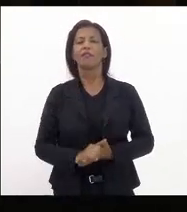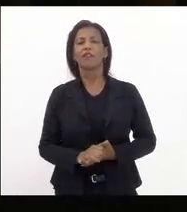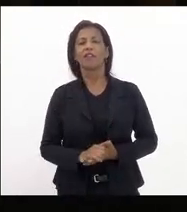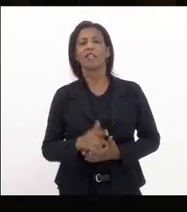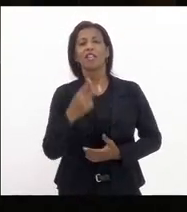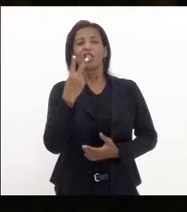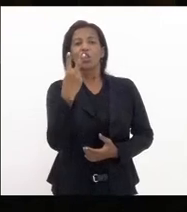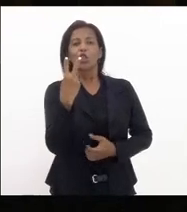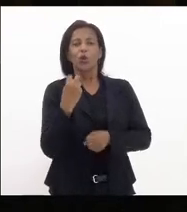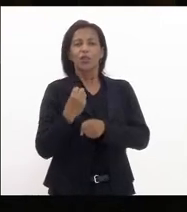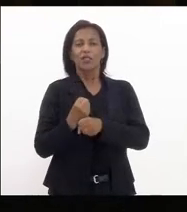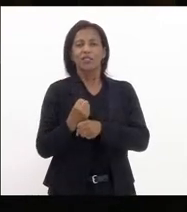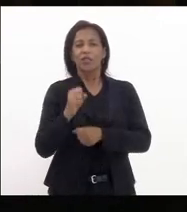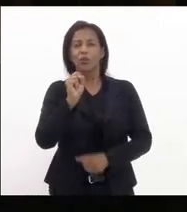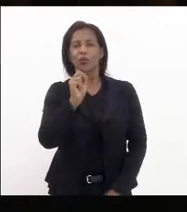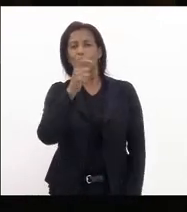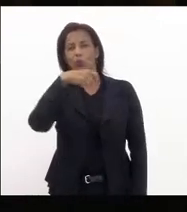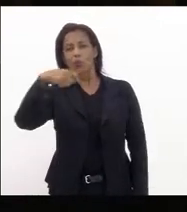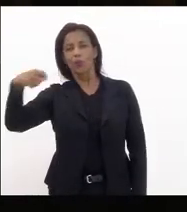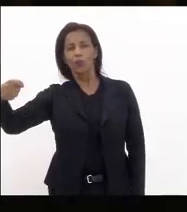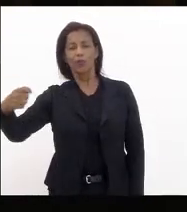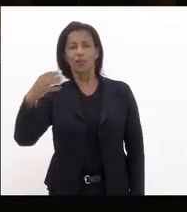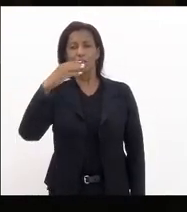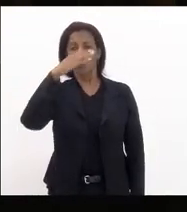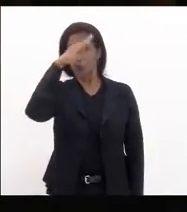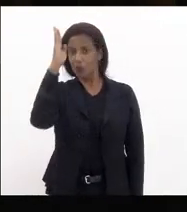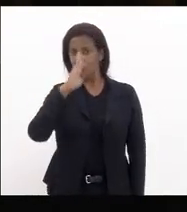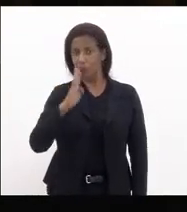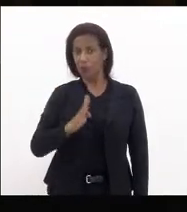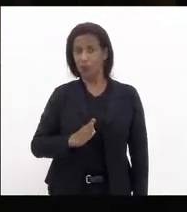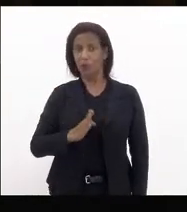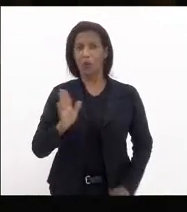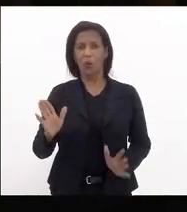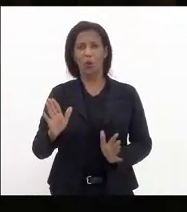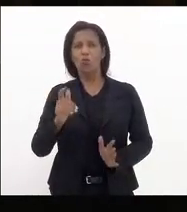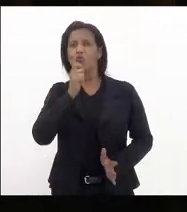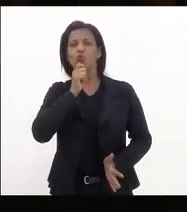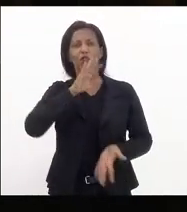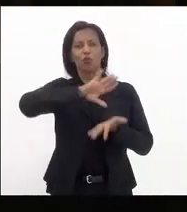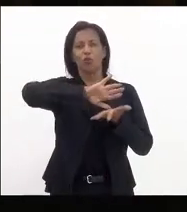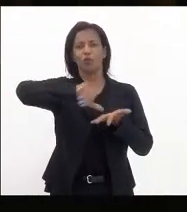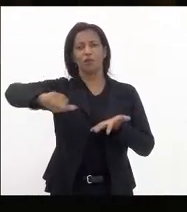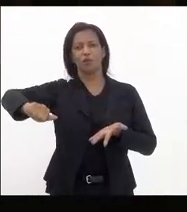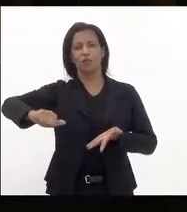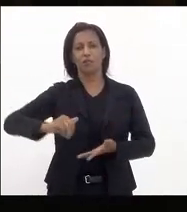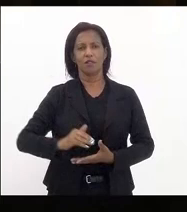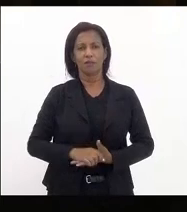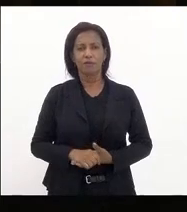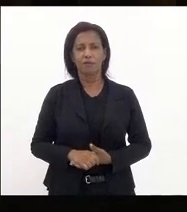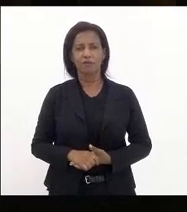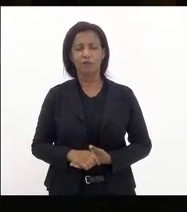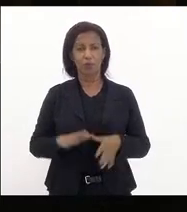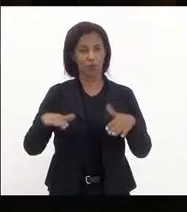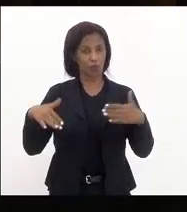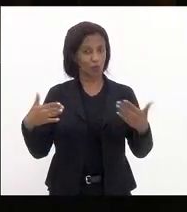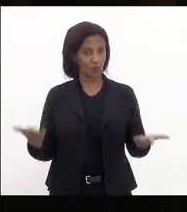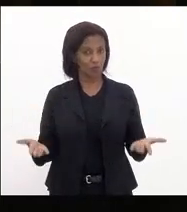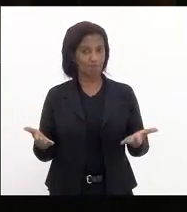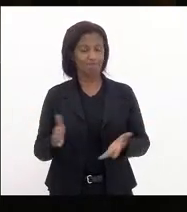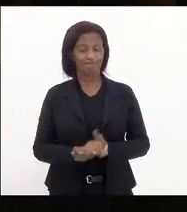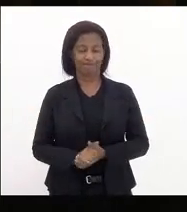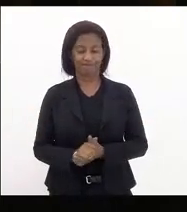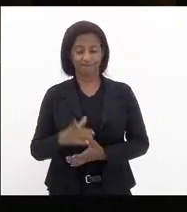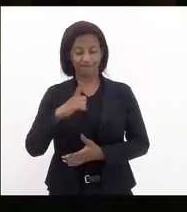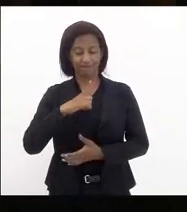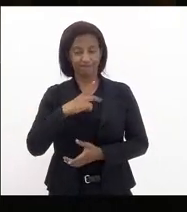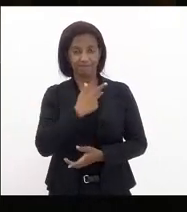em dois anos e oito meses o Brasil está sem corrupção ora a gente tem senhora